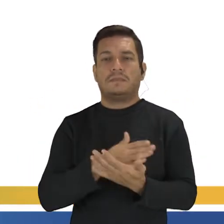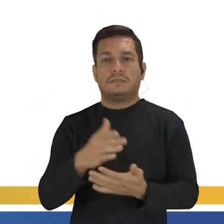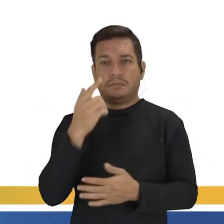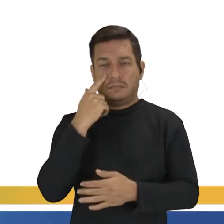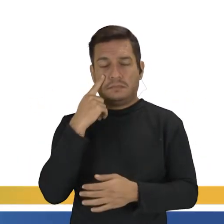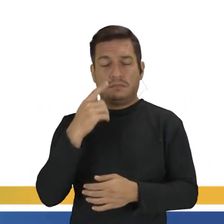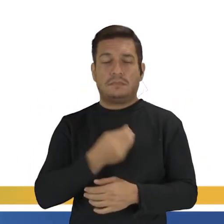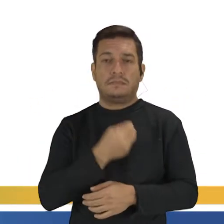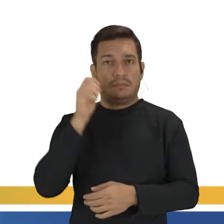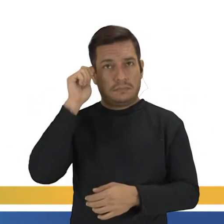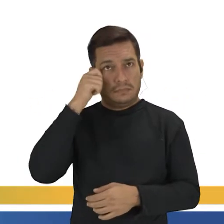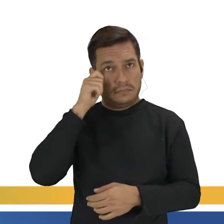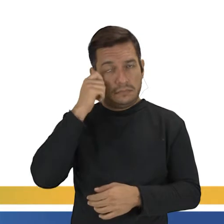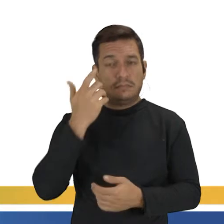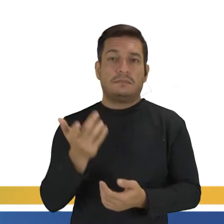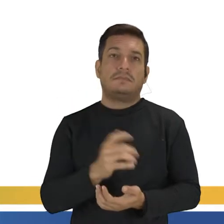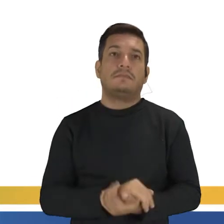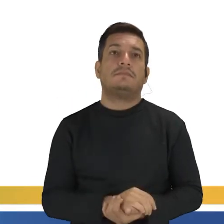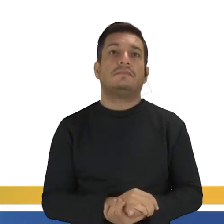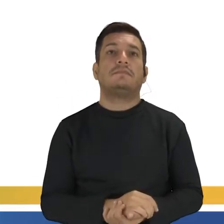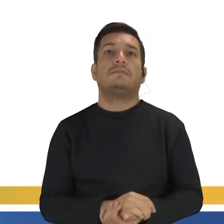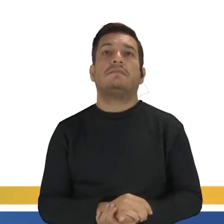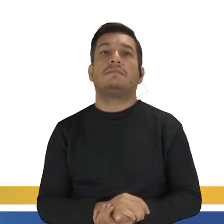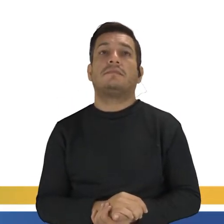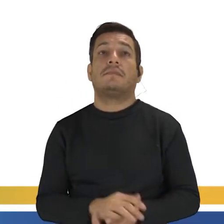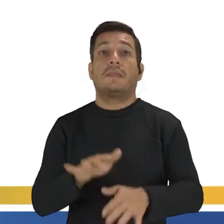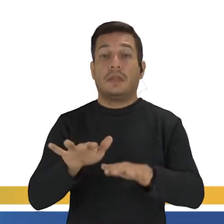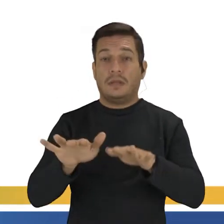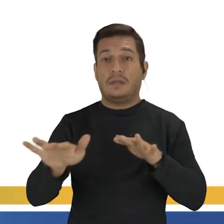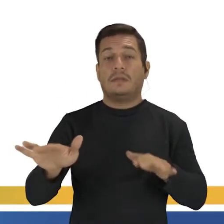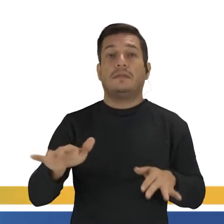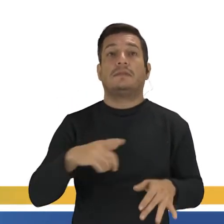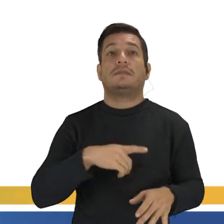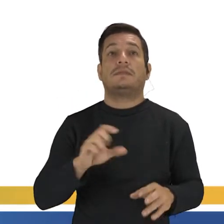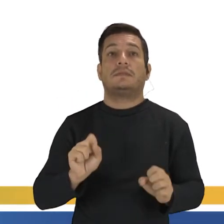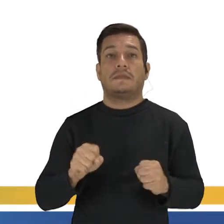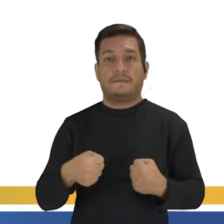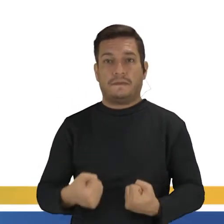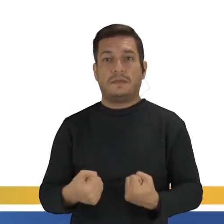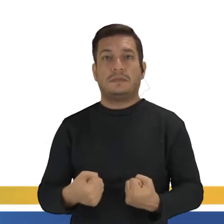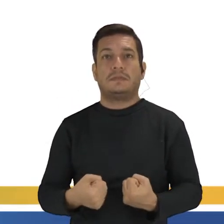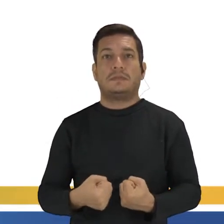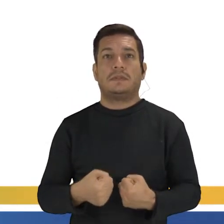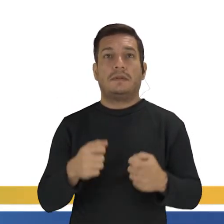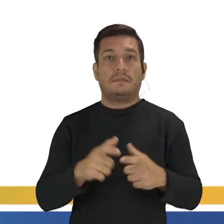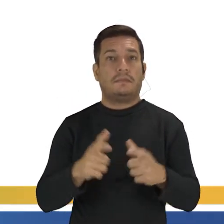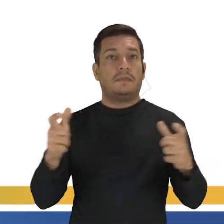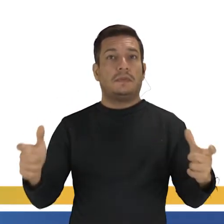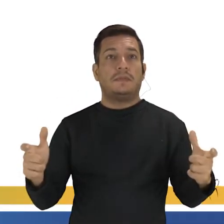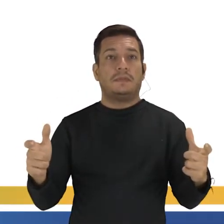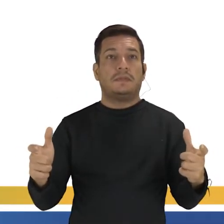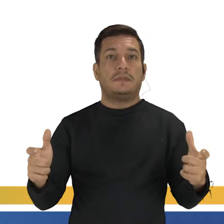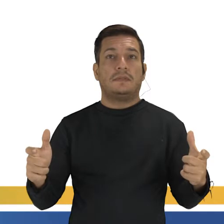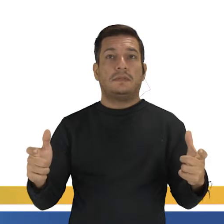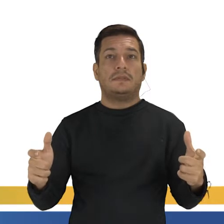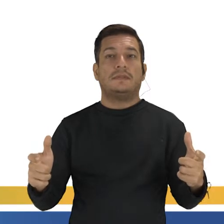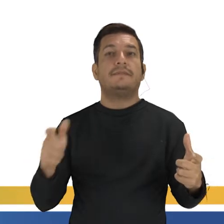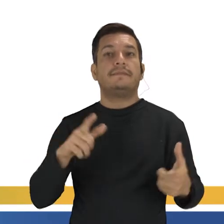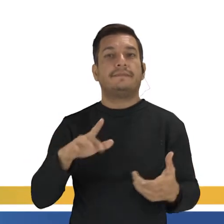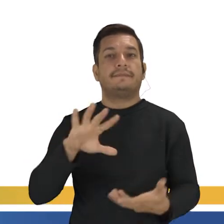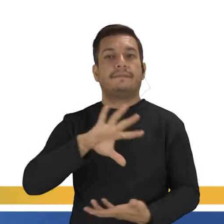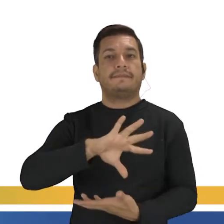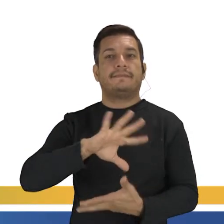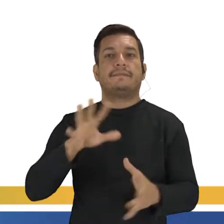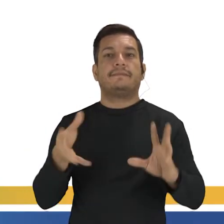vidas negras em porto, né? Esse movimento, ele ganha força maior, né? Em meio